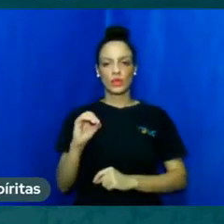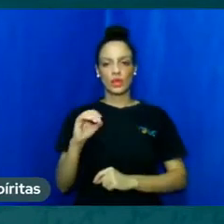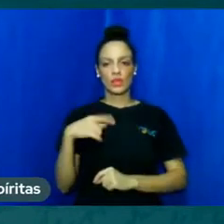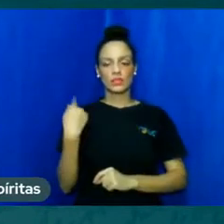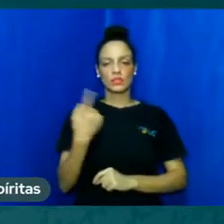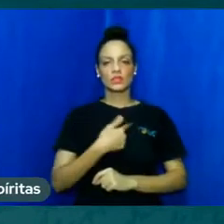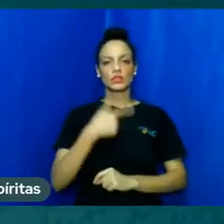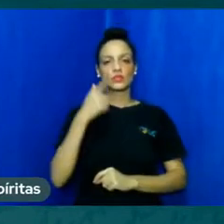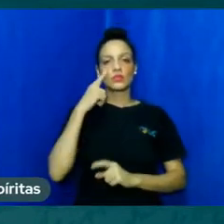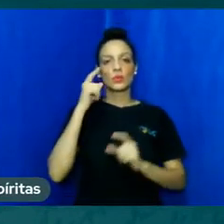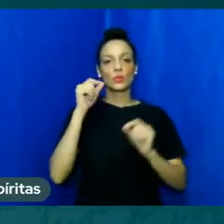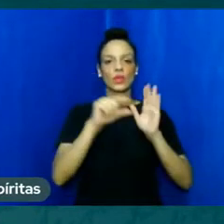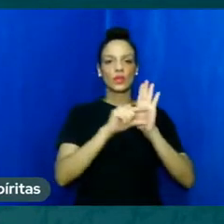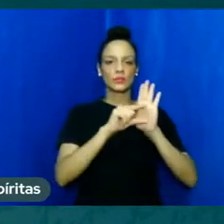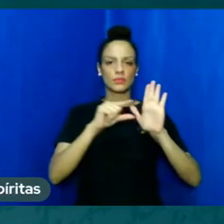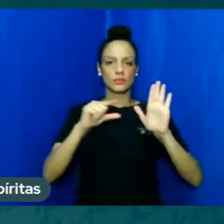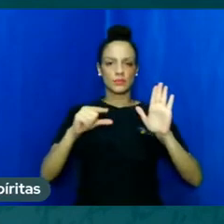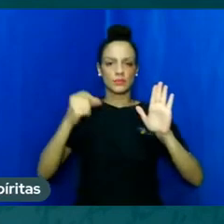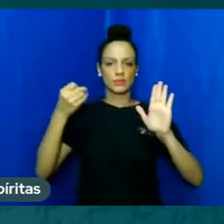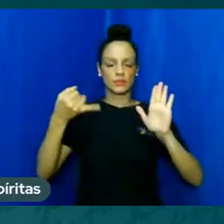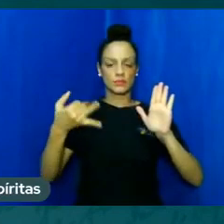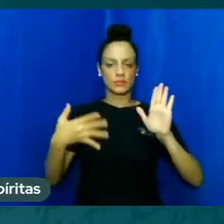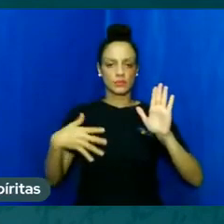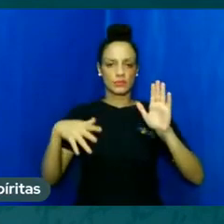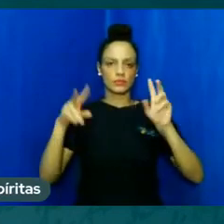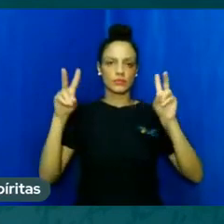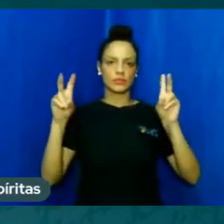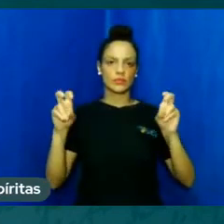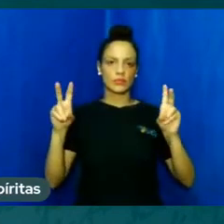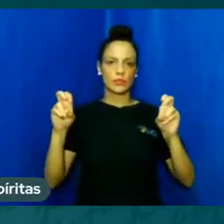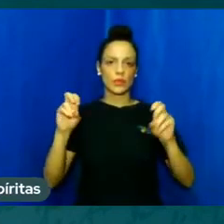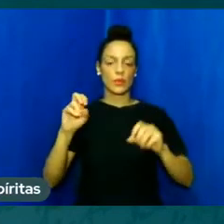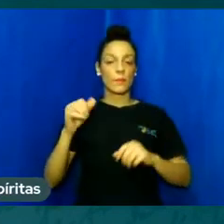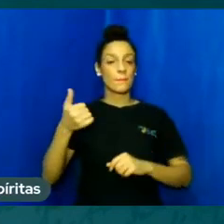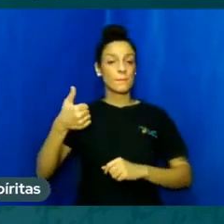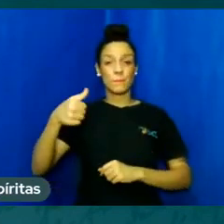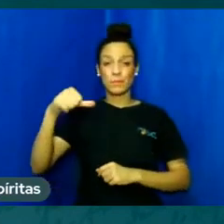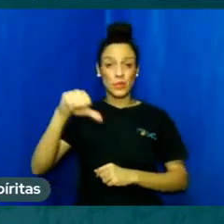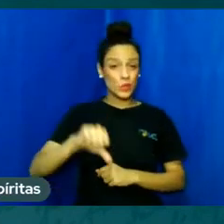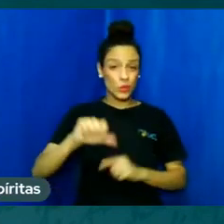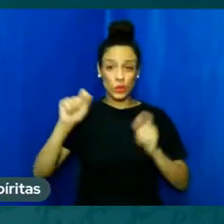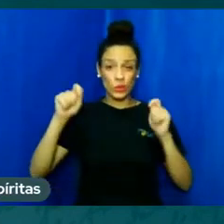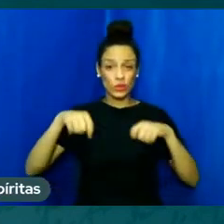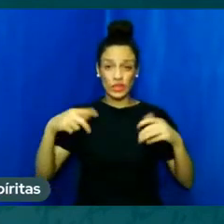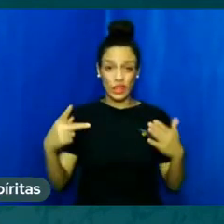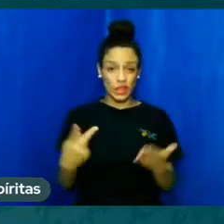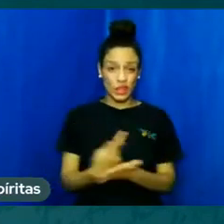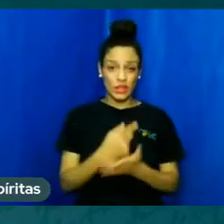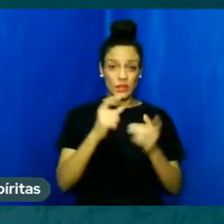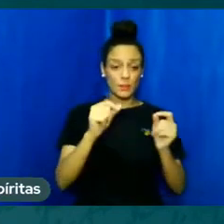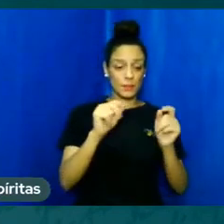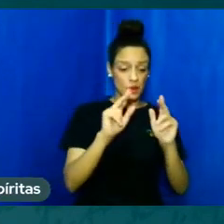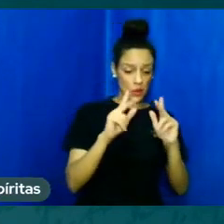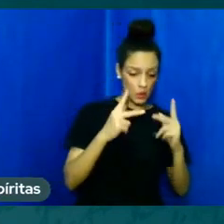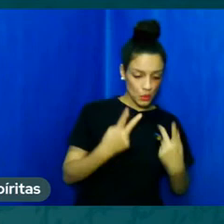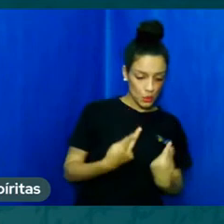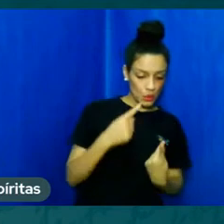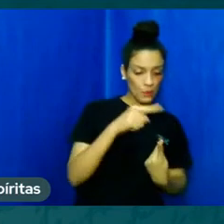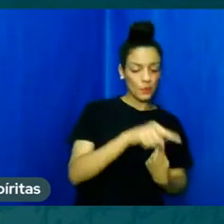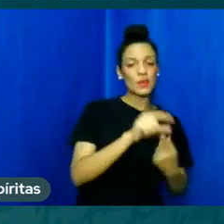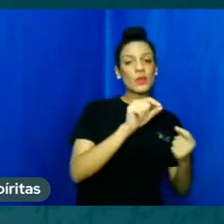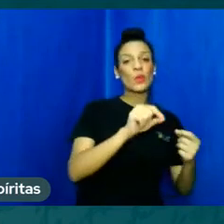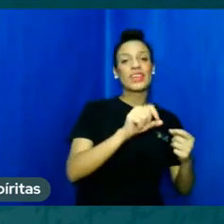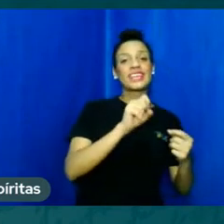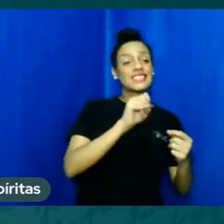a maior desgraça que pode acontecer ao homem é ir para o outro mundo com a alma carregada de